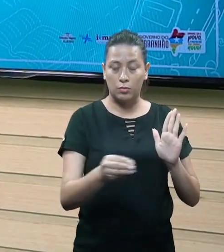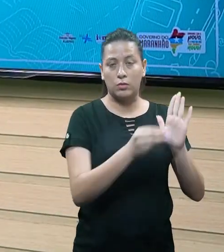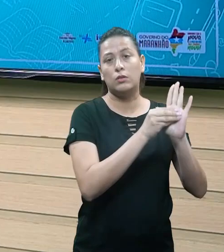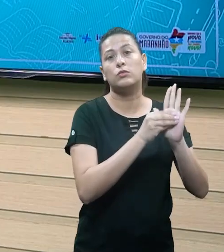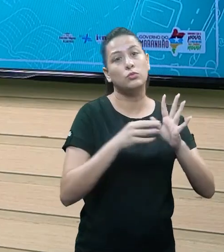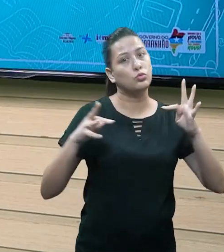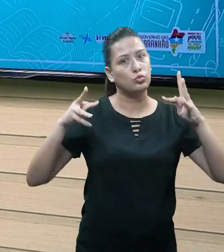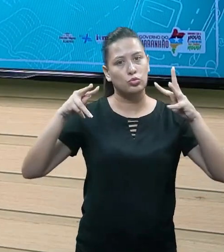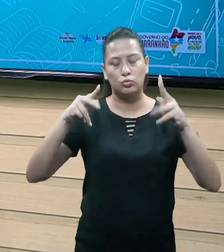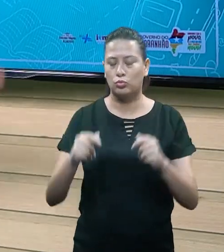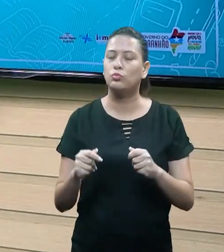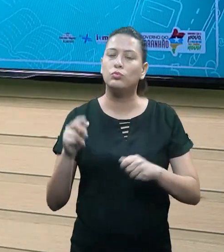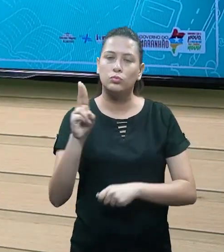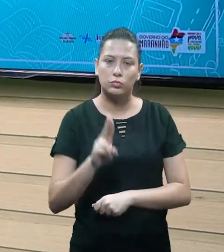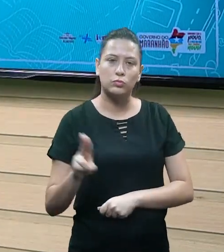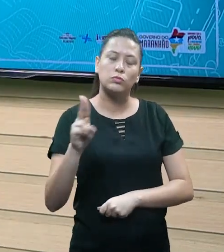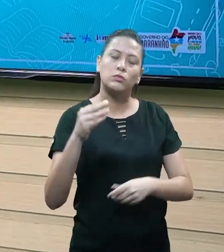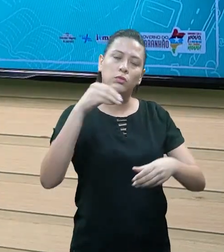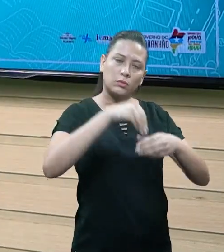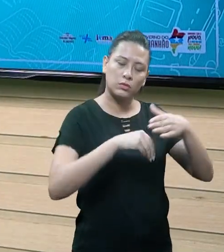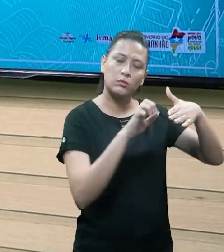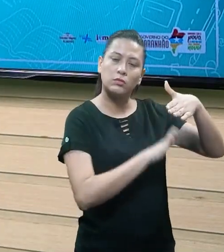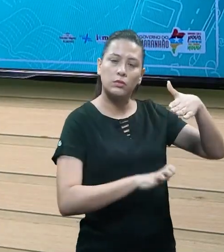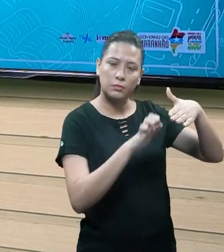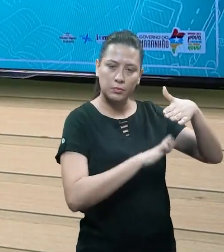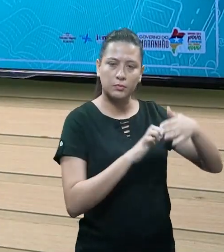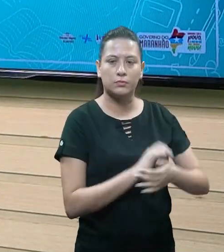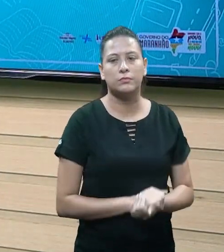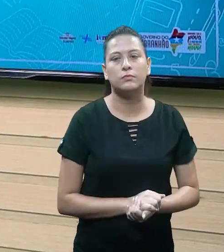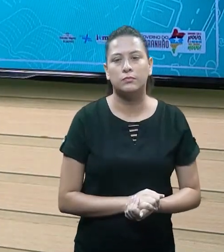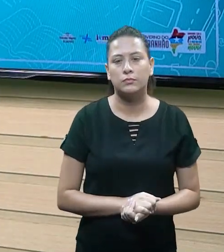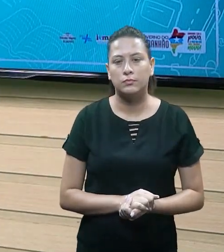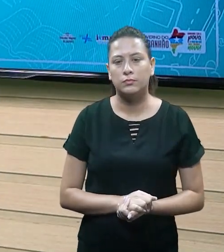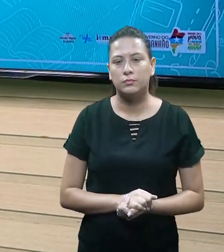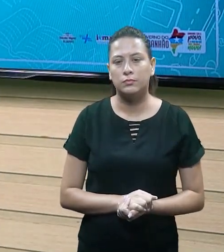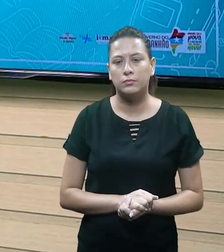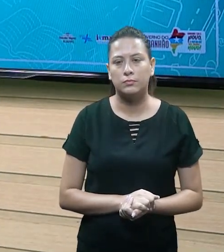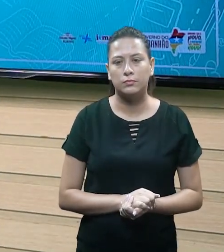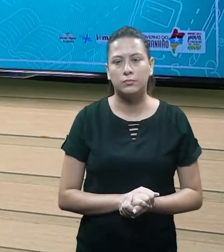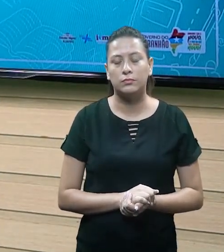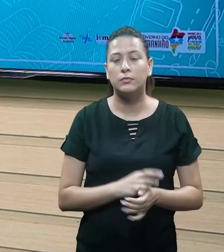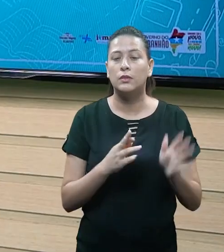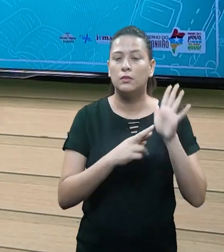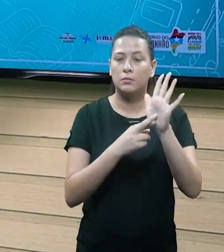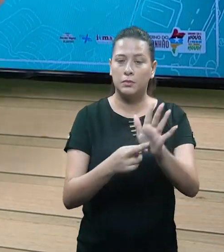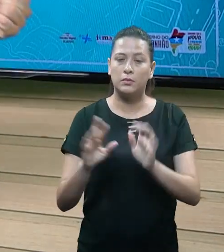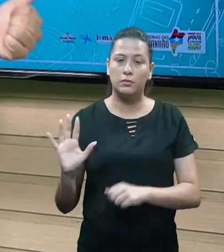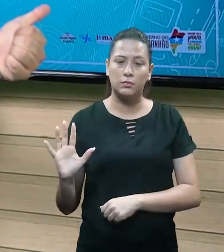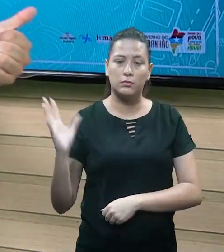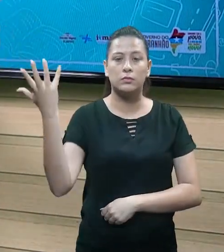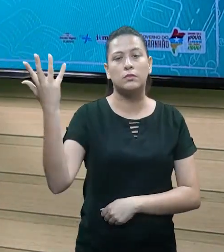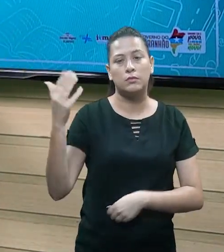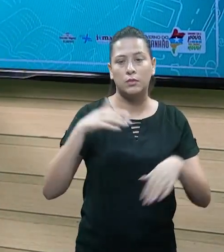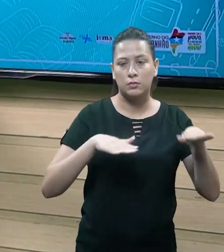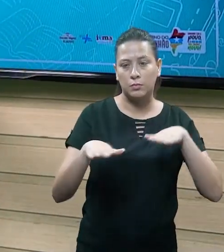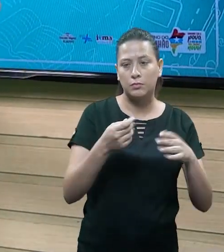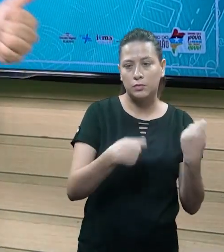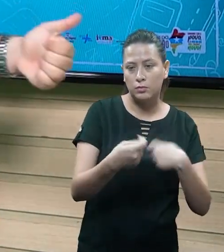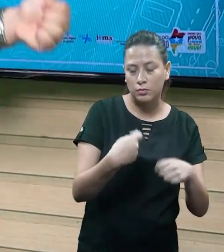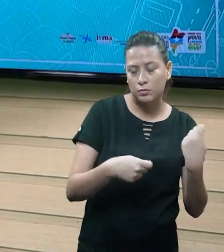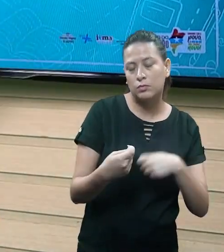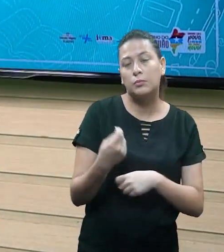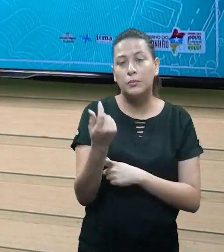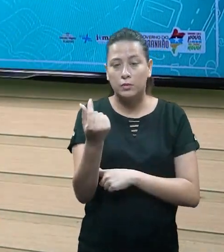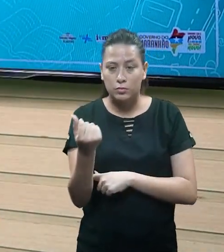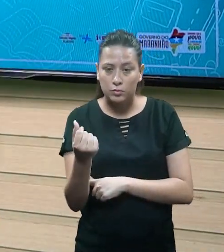movimentado financeiramente na minha empresa. como é deixado claro, é o contas que representam os eventos e movimentações econômicas